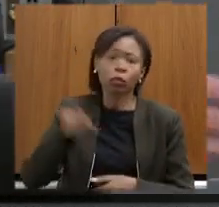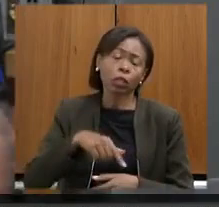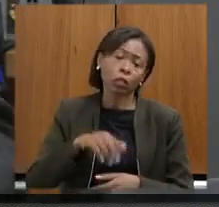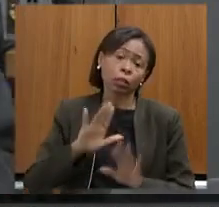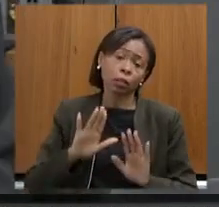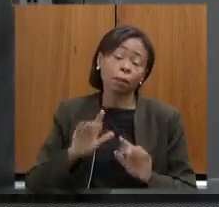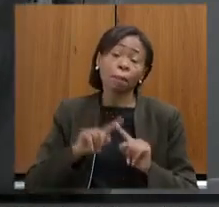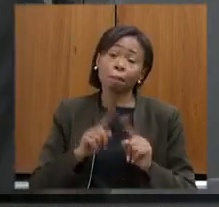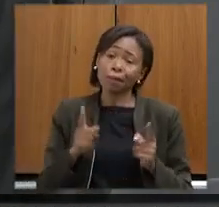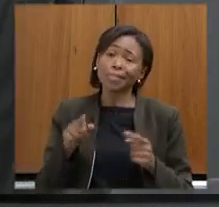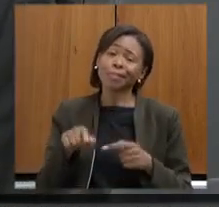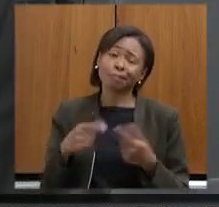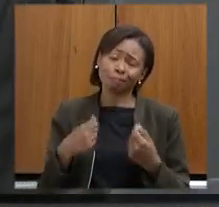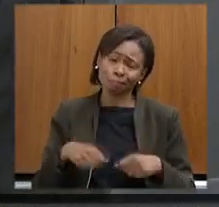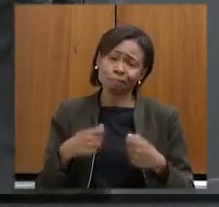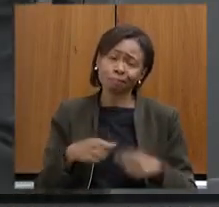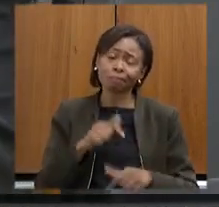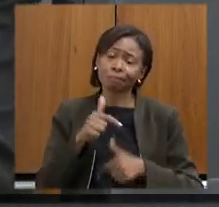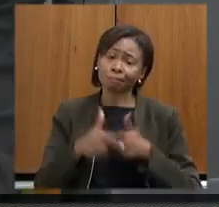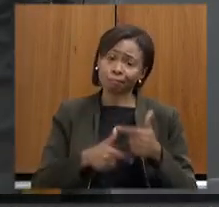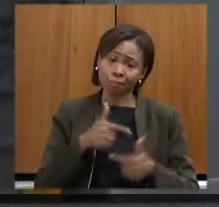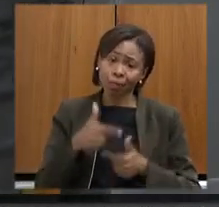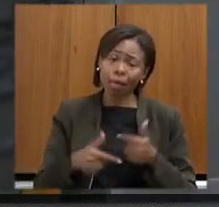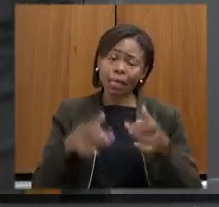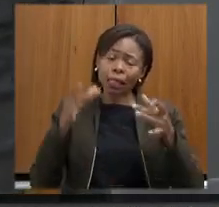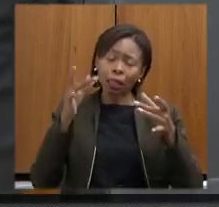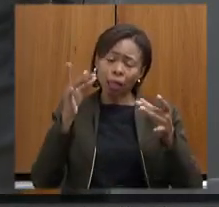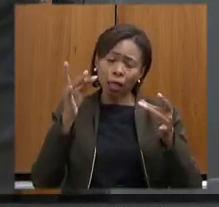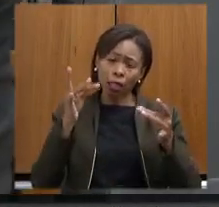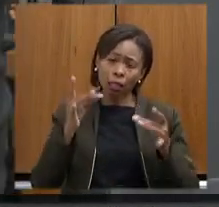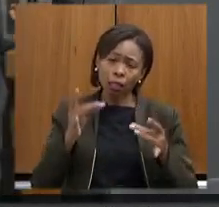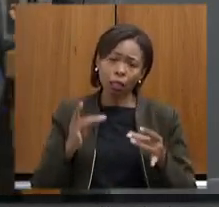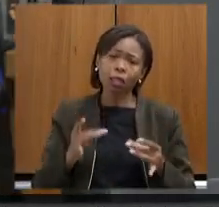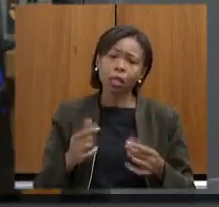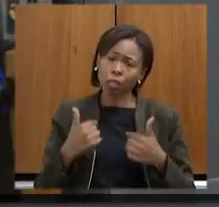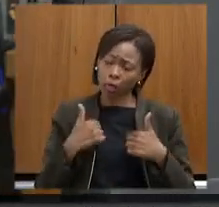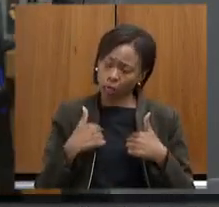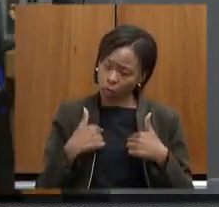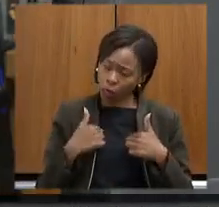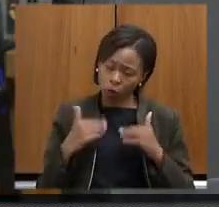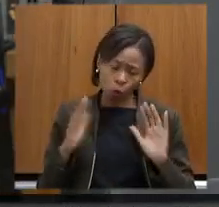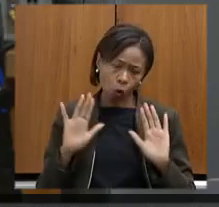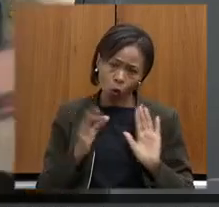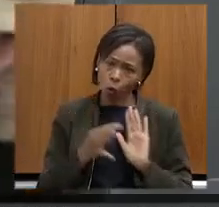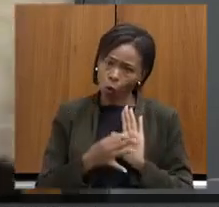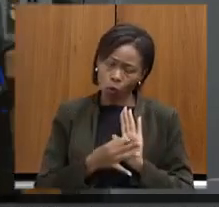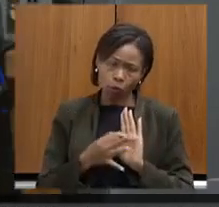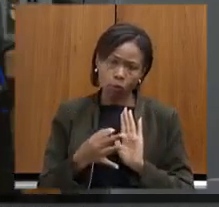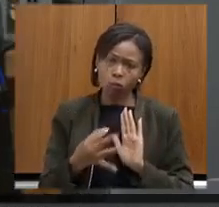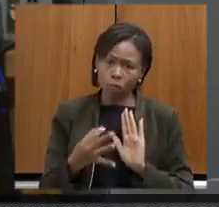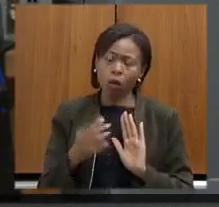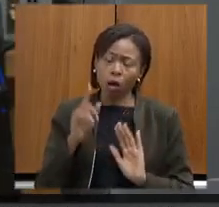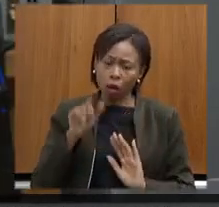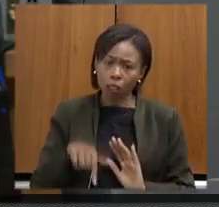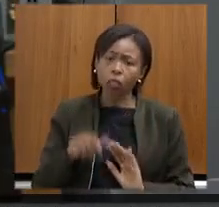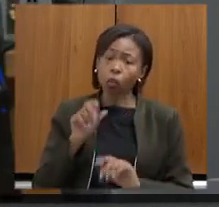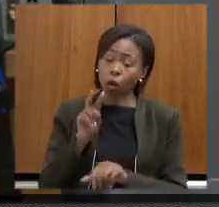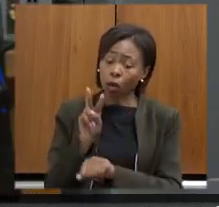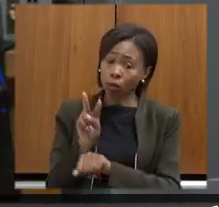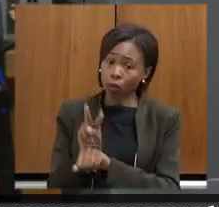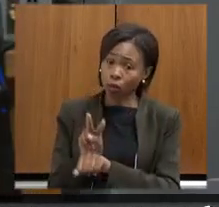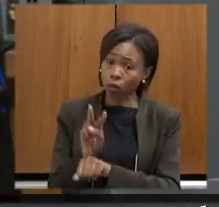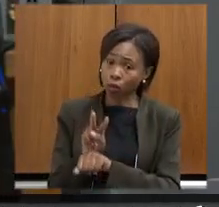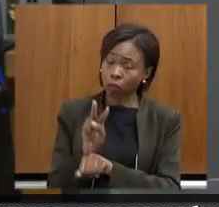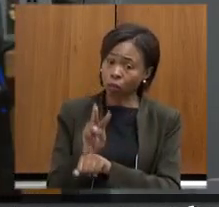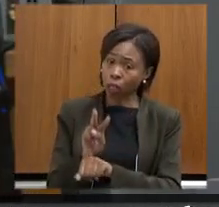ter também um trabalho que ser feito detalhado e é isso que eu defendo meu ponto de vista é portanto preservação